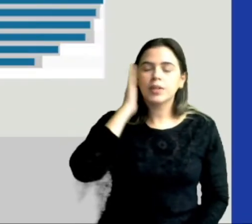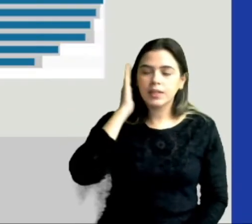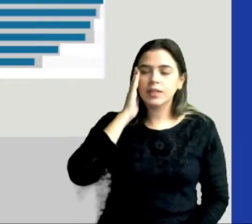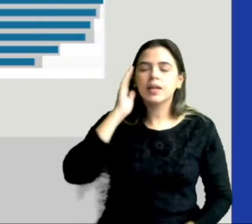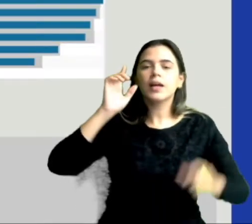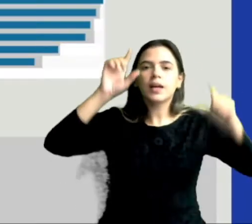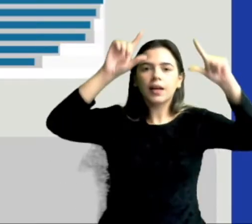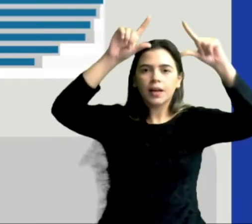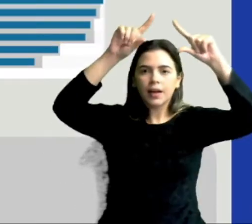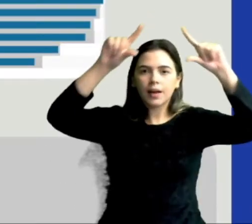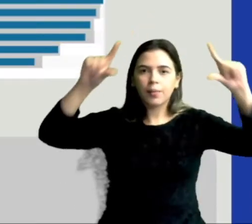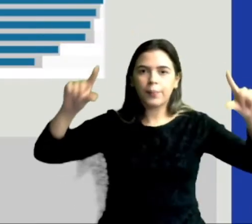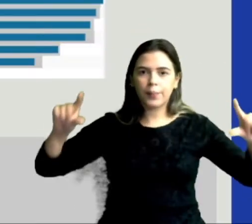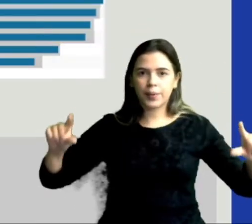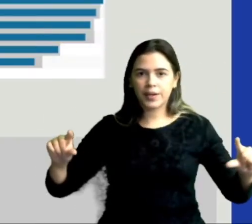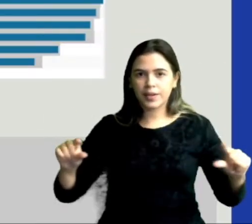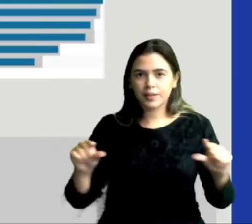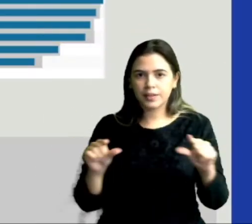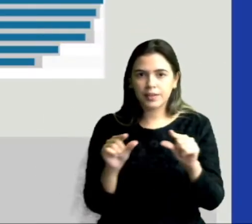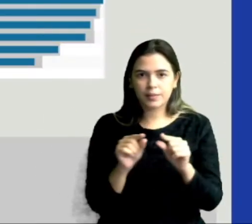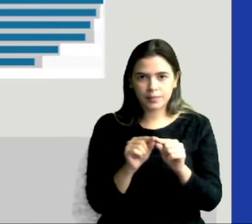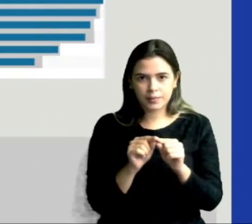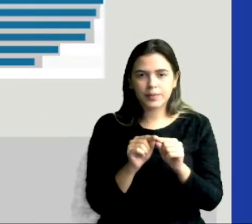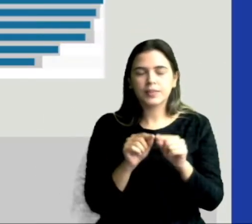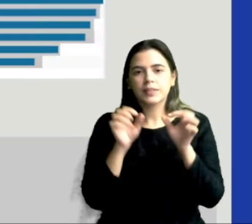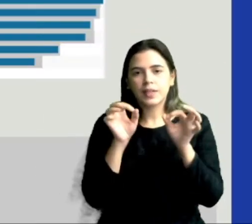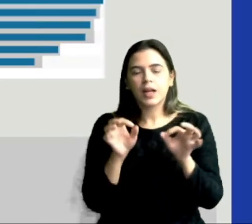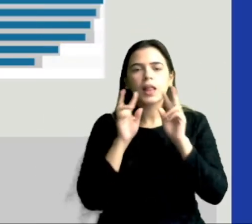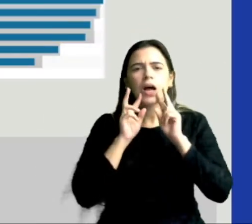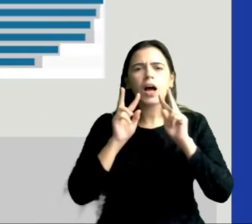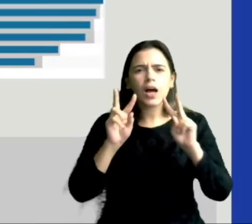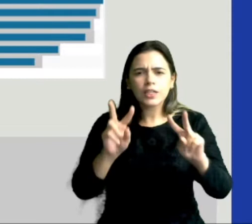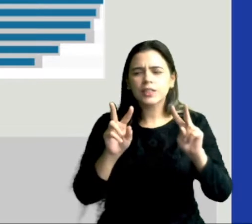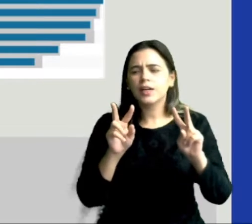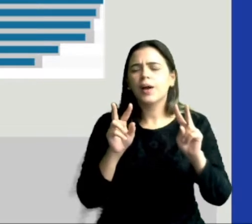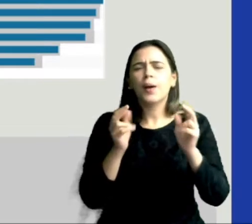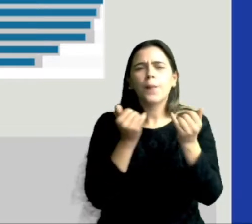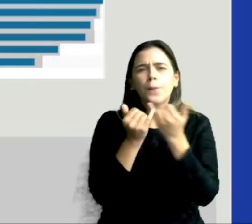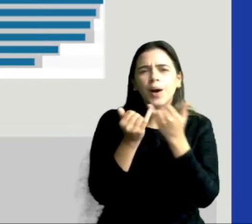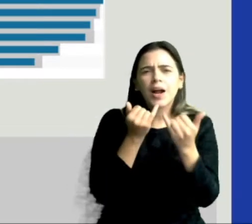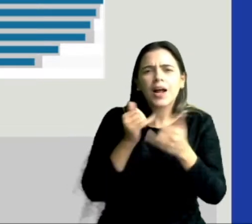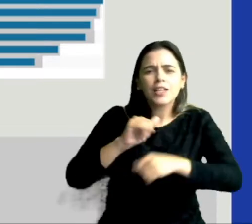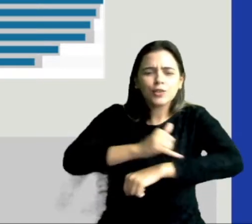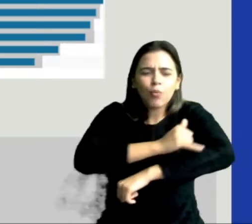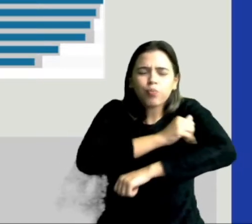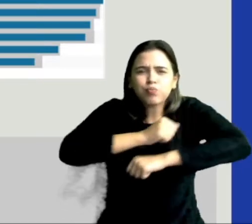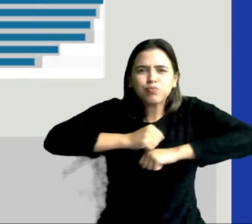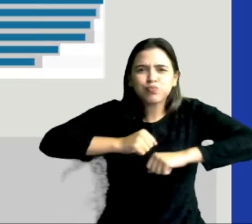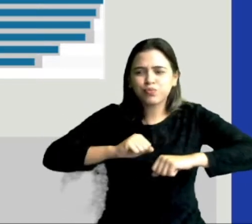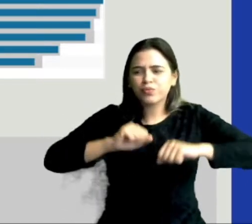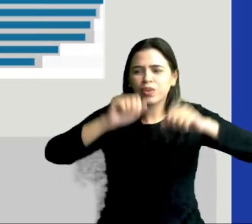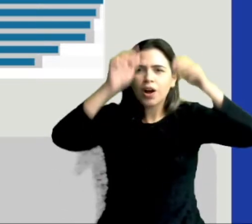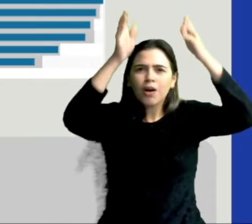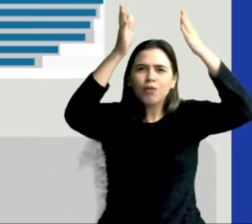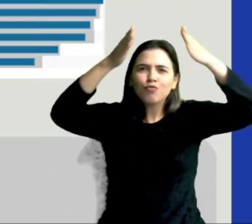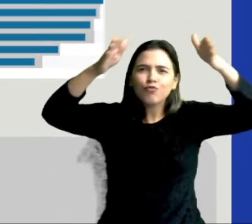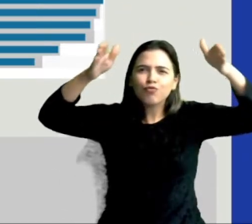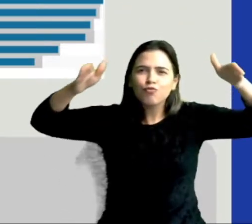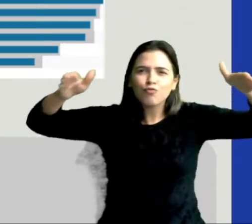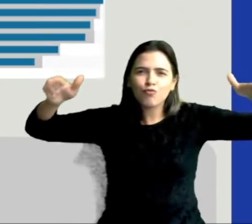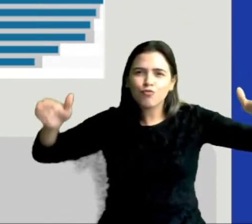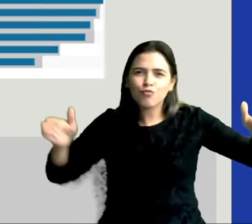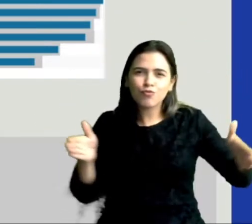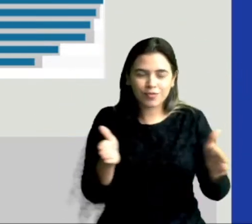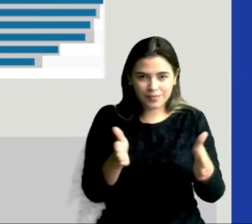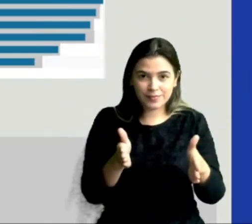gráfico da pirâmide etária. A gente vê o formato dele, Parece um corpinho bem gordinho aqui, né? Uma região acinturada bem gordinha.